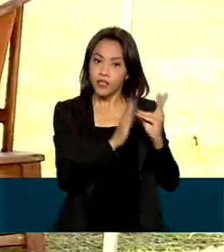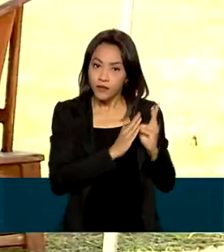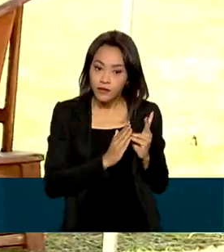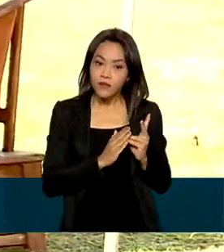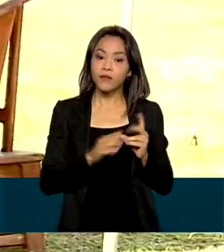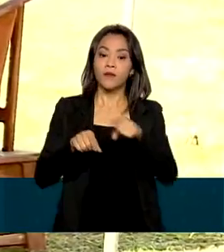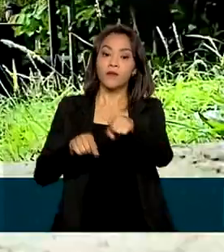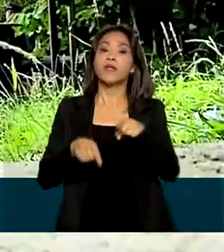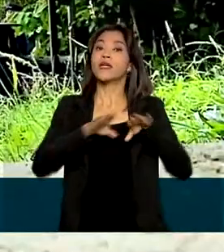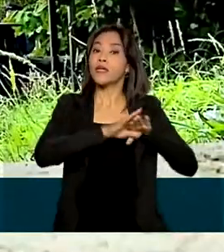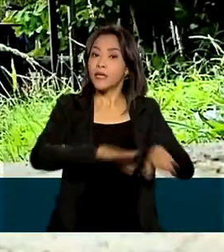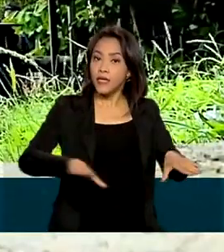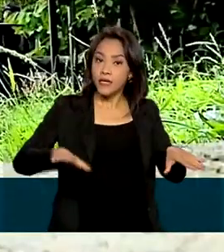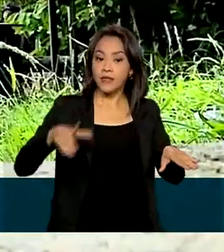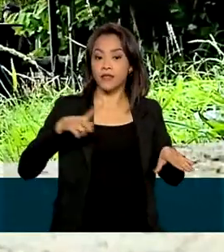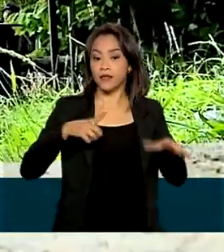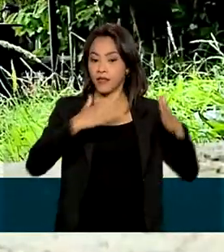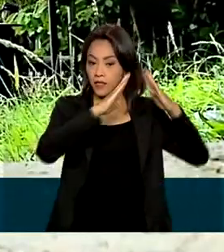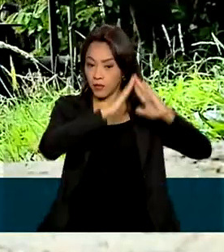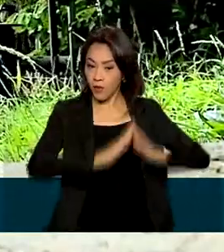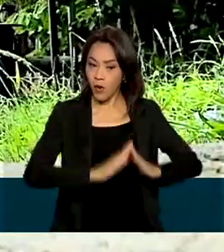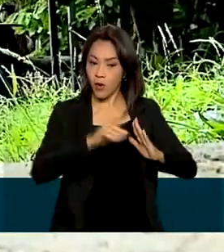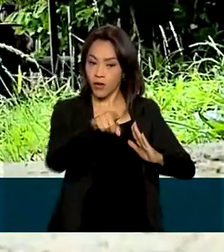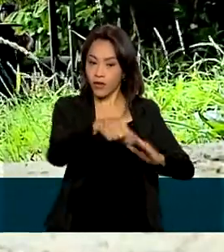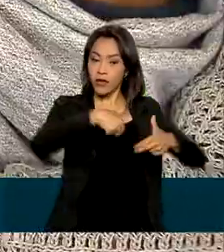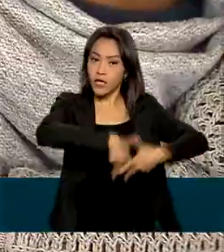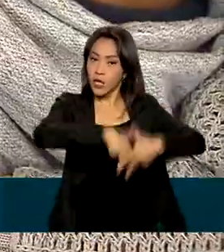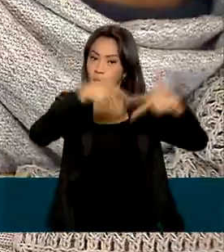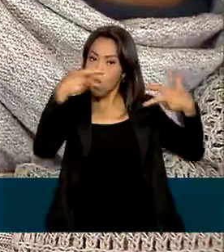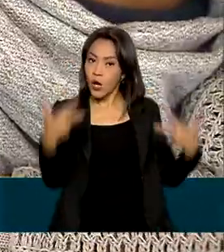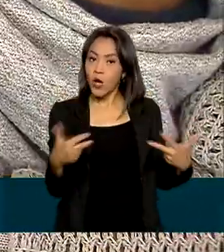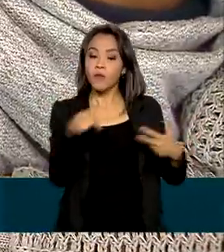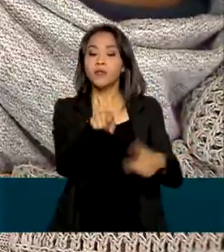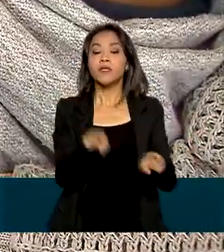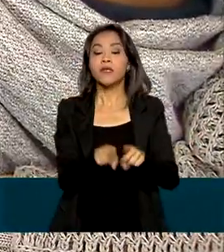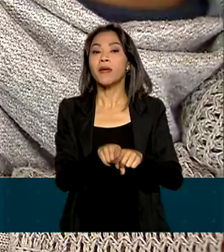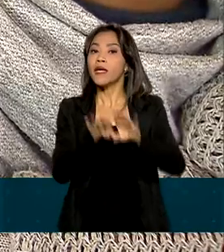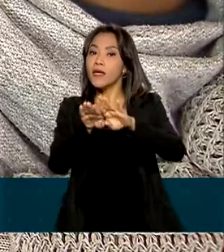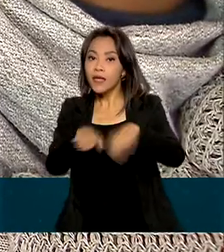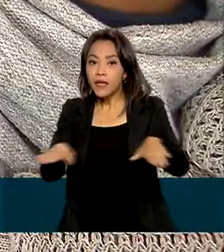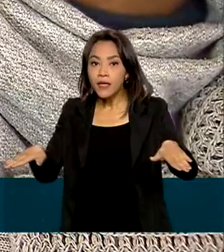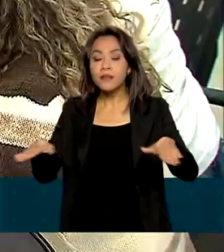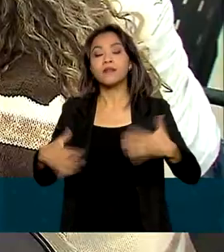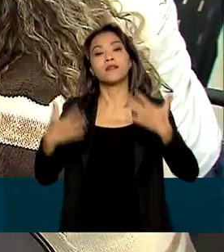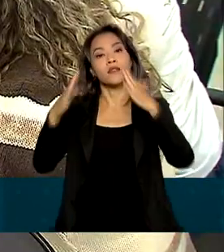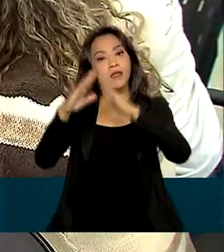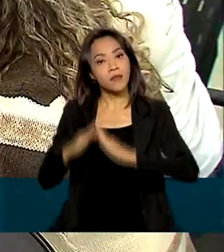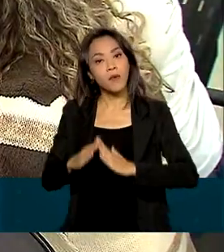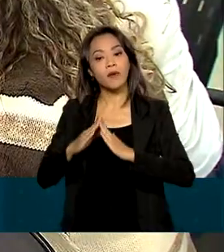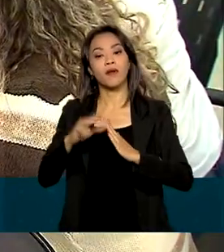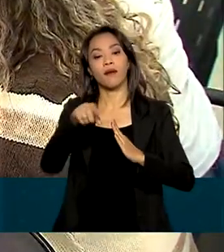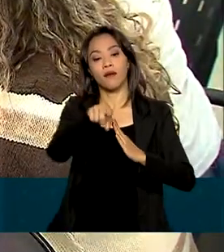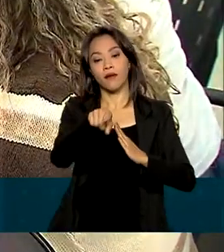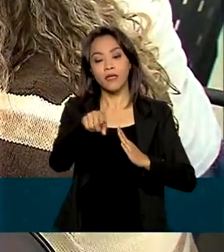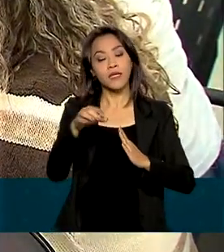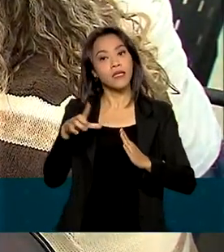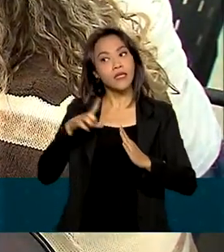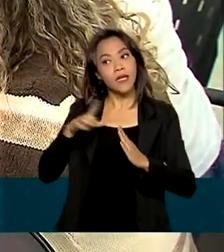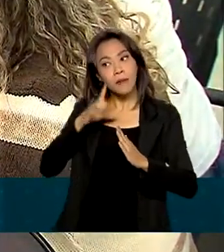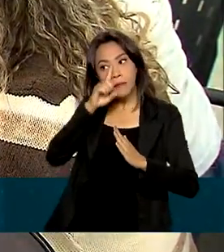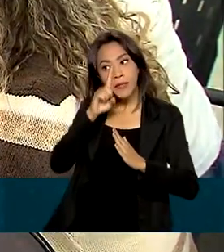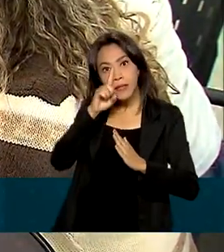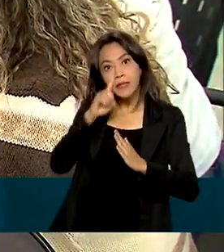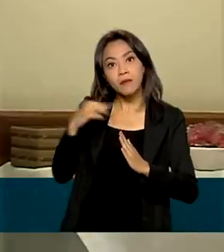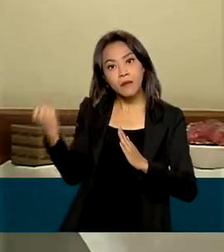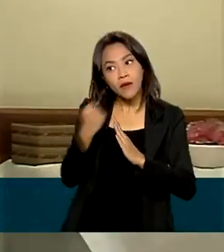que vivem em comunidades remanescentes de quilombos e crianças que vivem em lares, com pessoas que tenham risco de